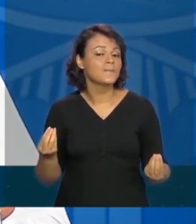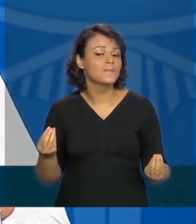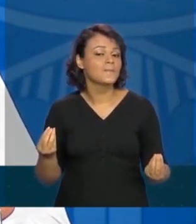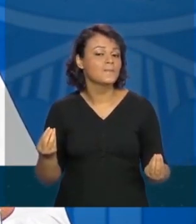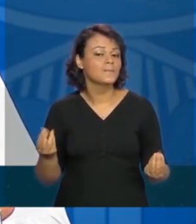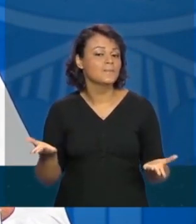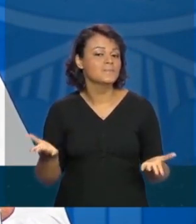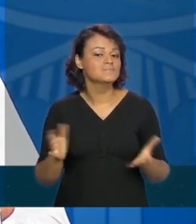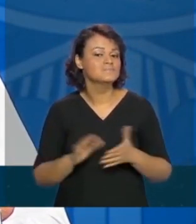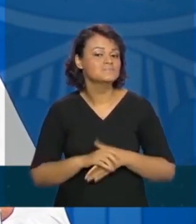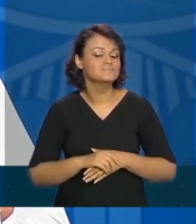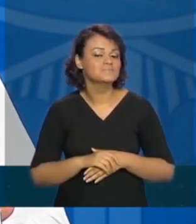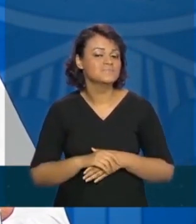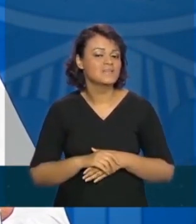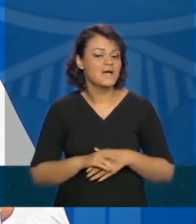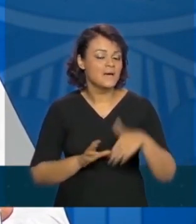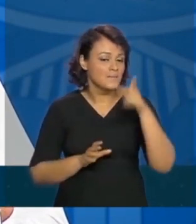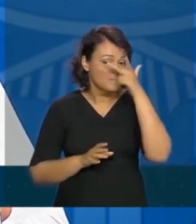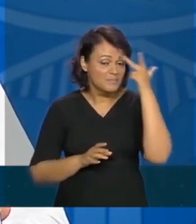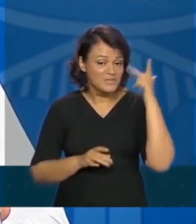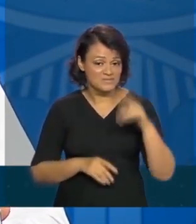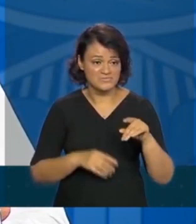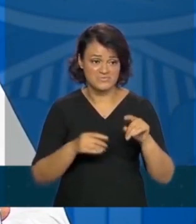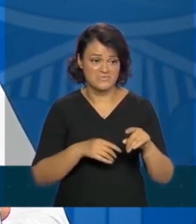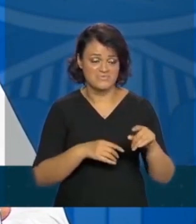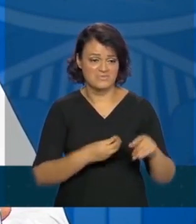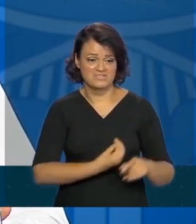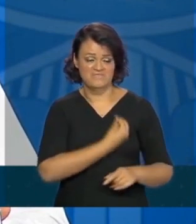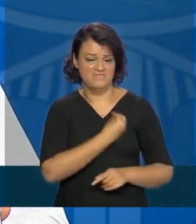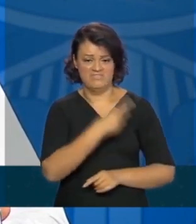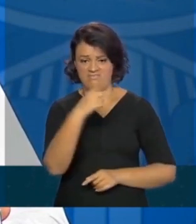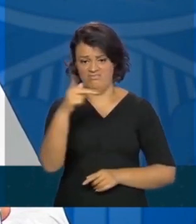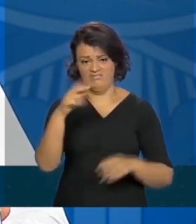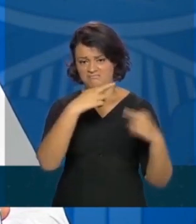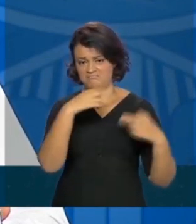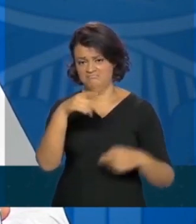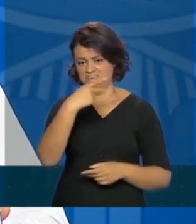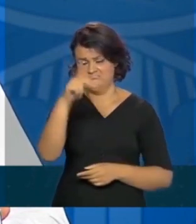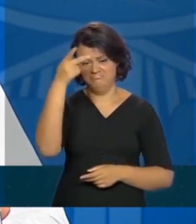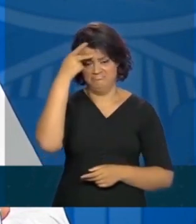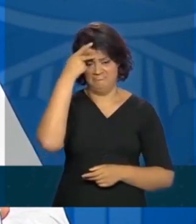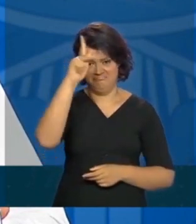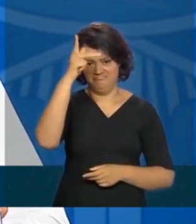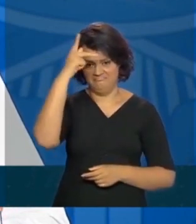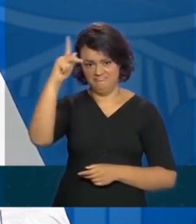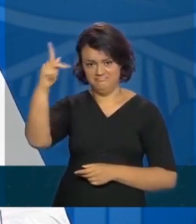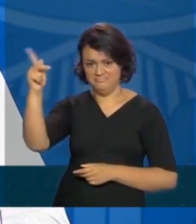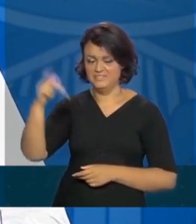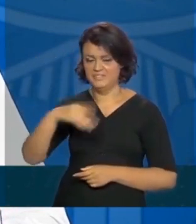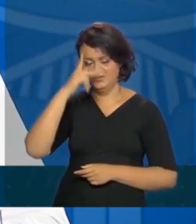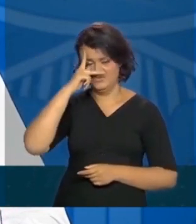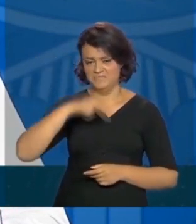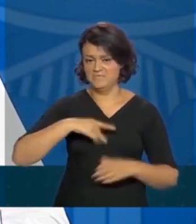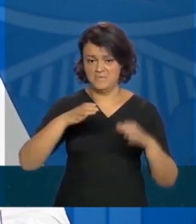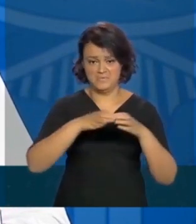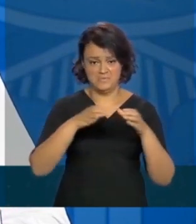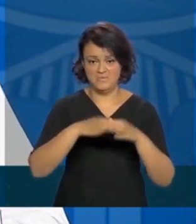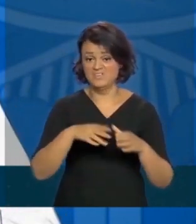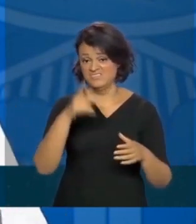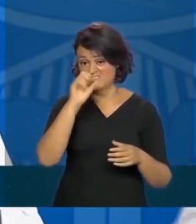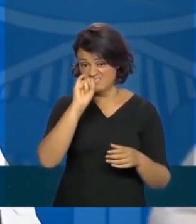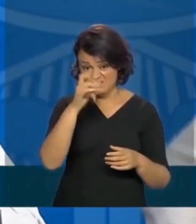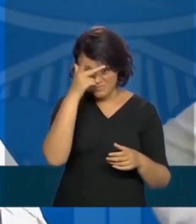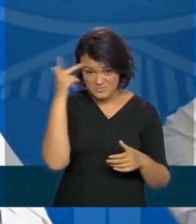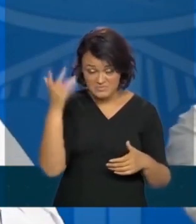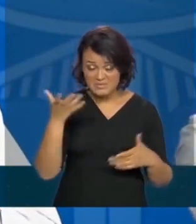são donas do seu destino, individual e coletivamente. Se esse destino vai